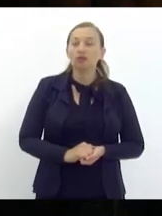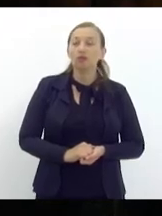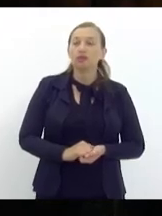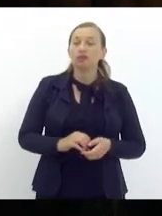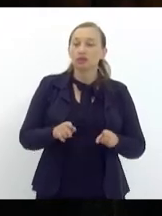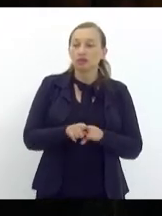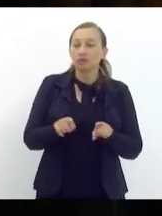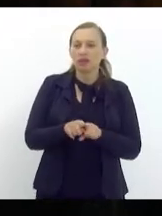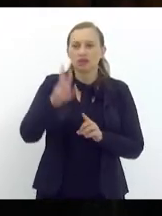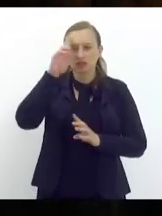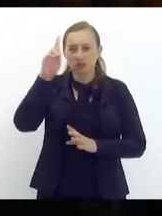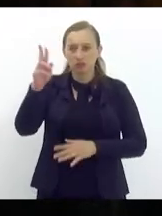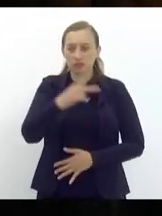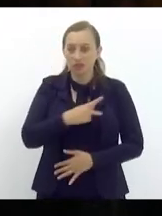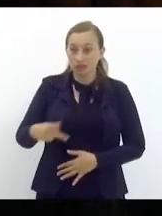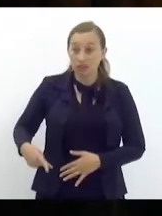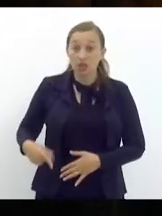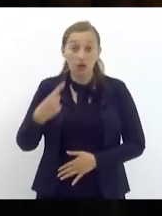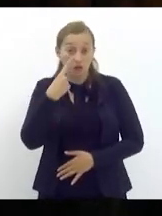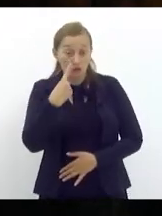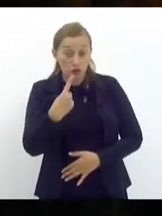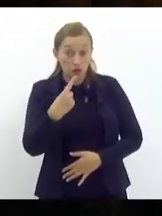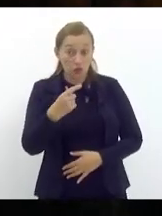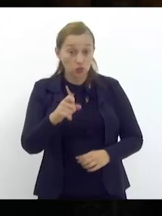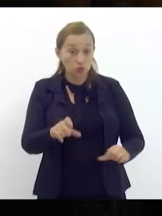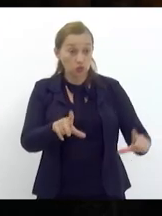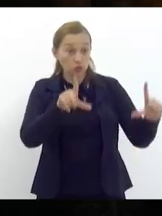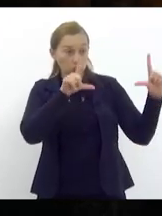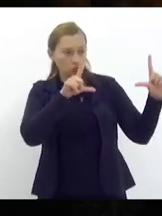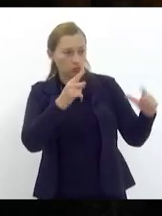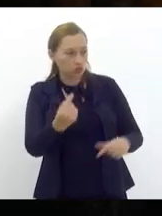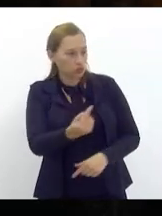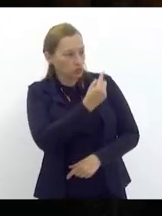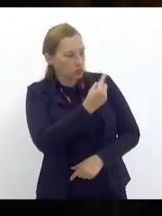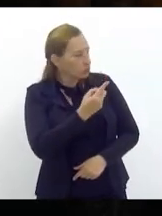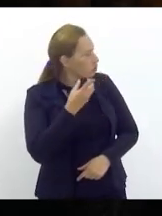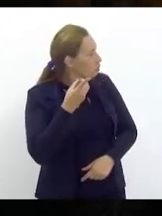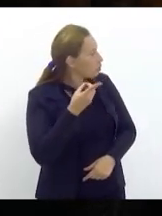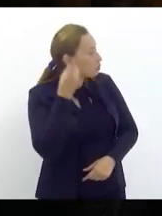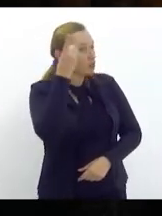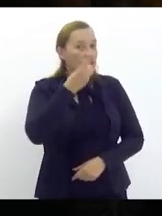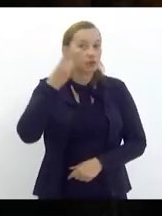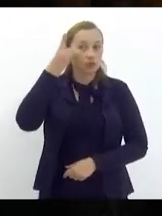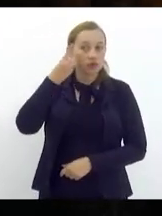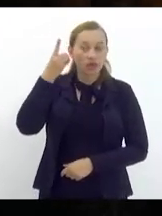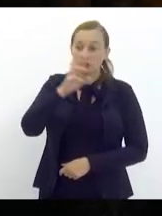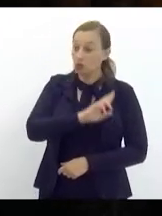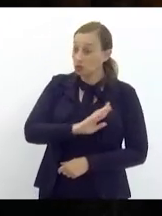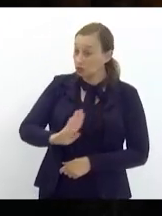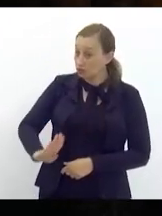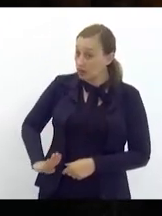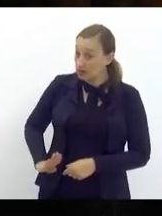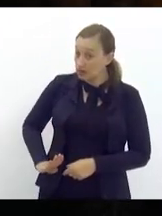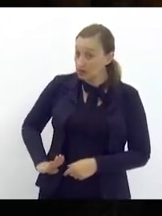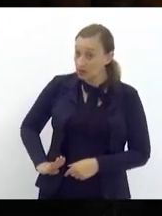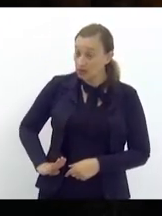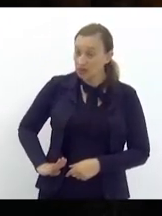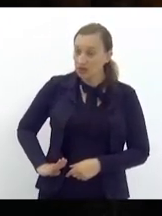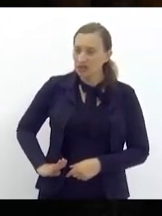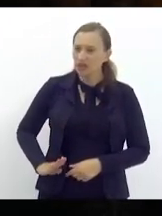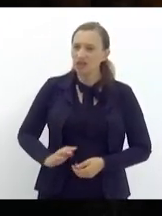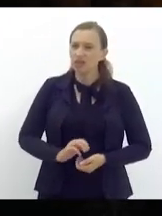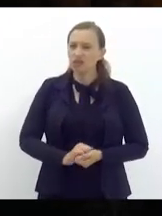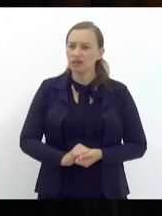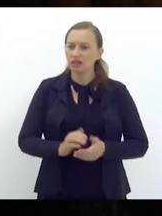veja aqui no quadro que o deputado Rodrigo Bacelar está licenciado